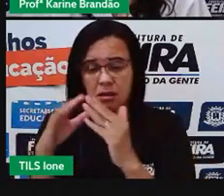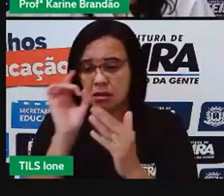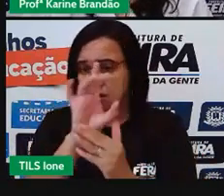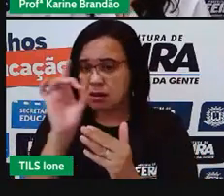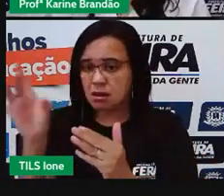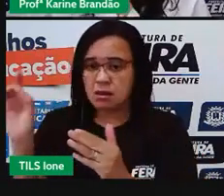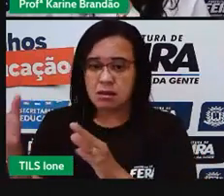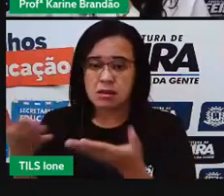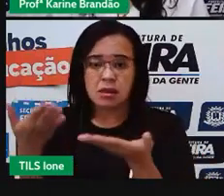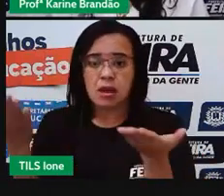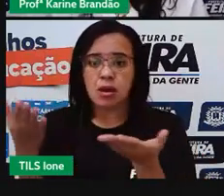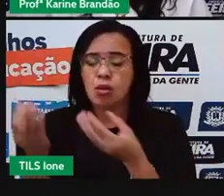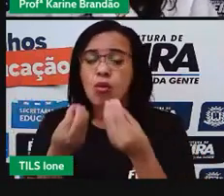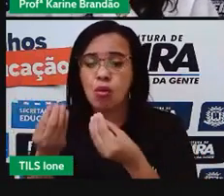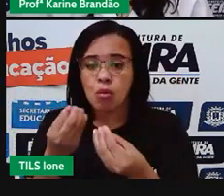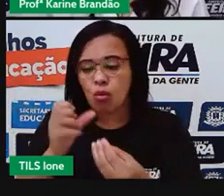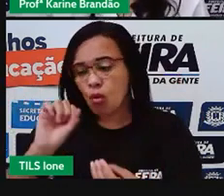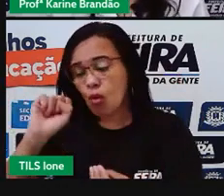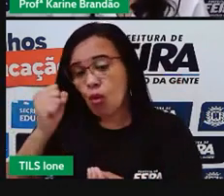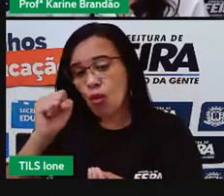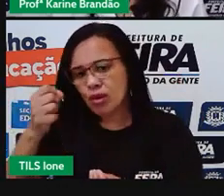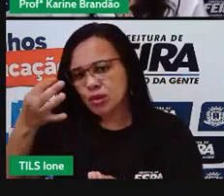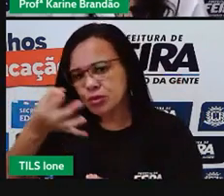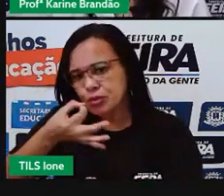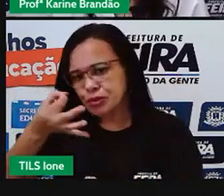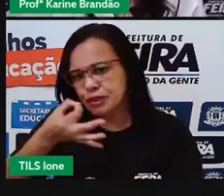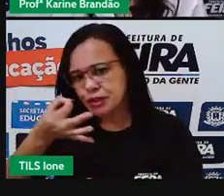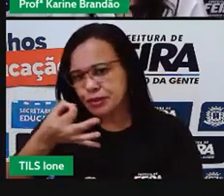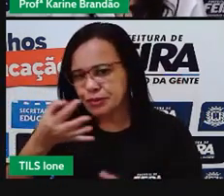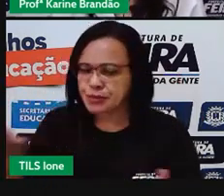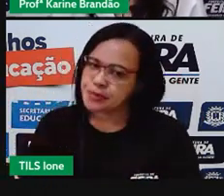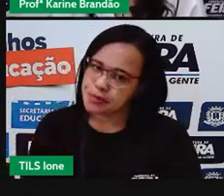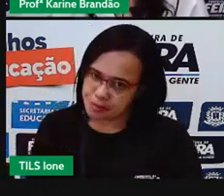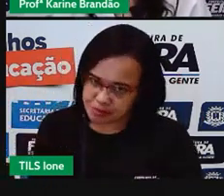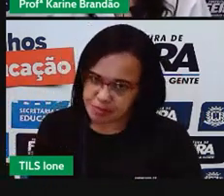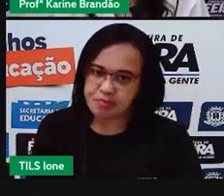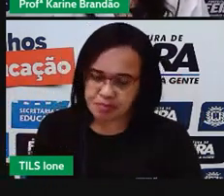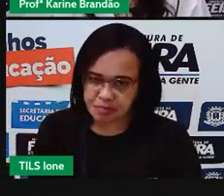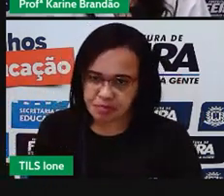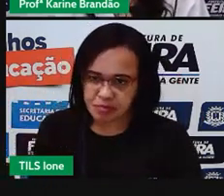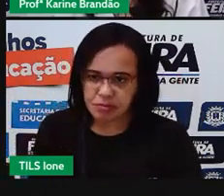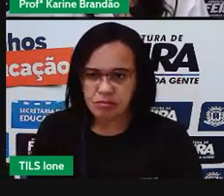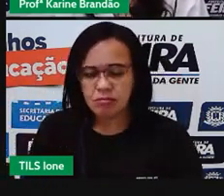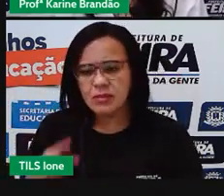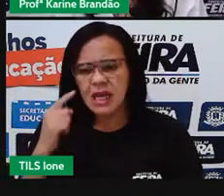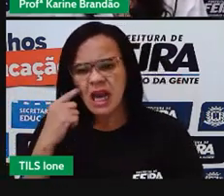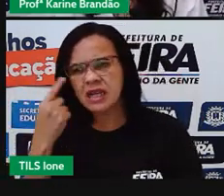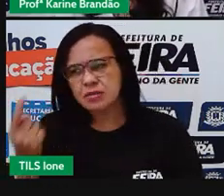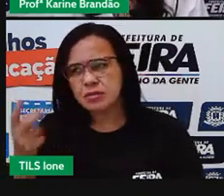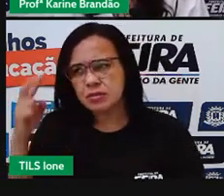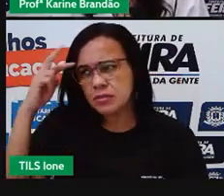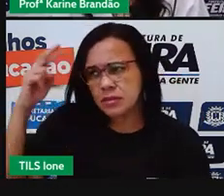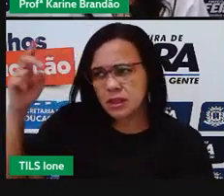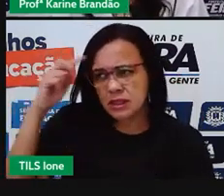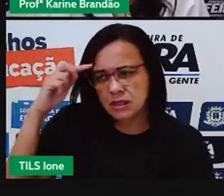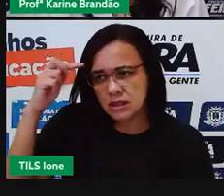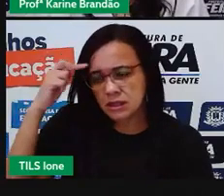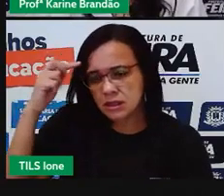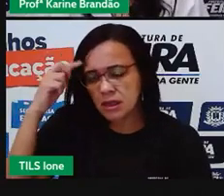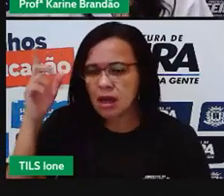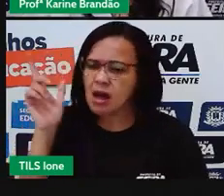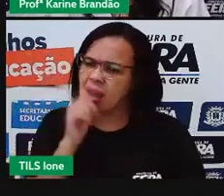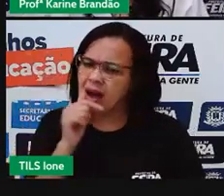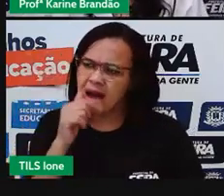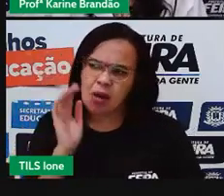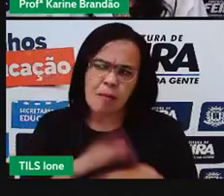Então, o que a gente percebe aqui? A gente começa a perceber onde está se consumindo mais água no nosso planeta,